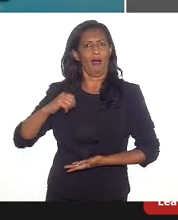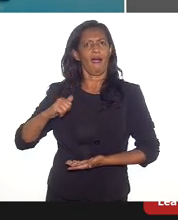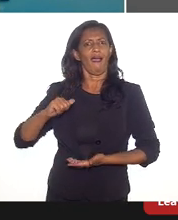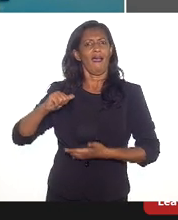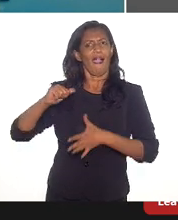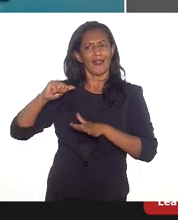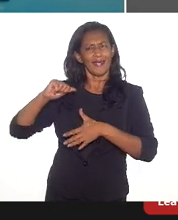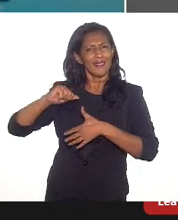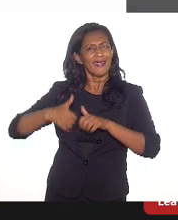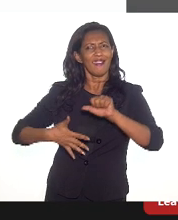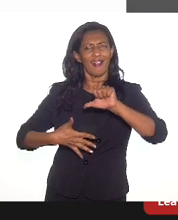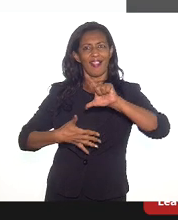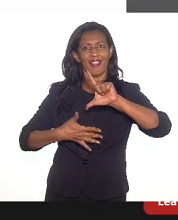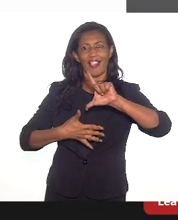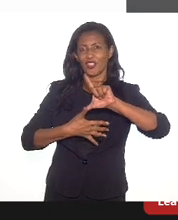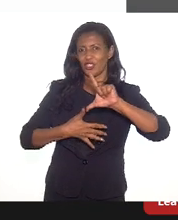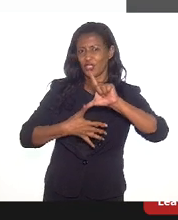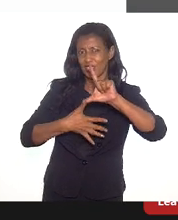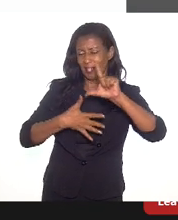na América Latina.